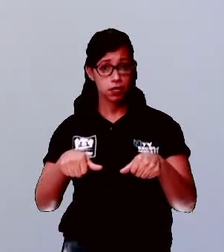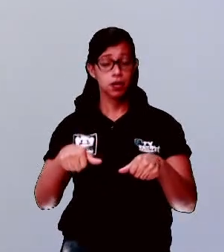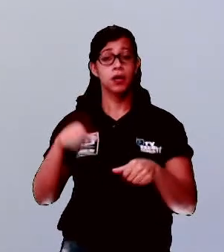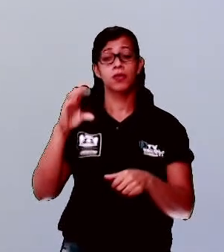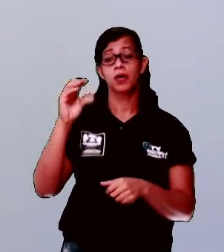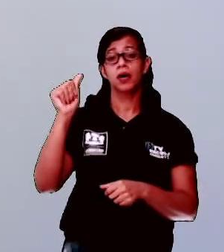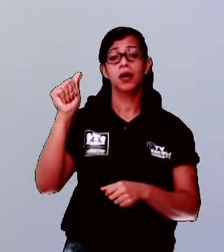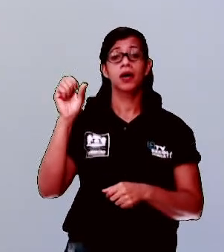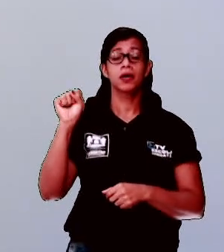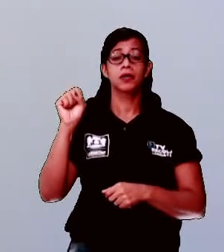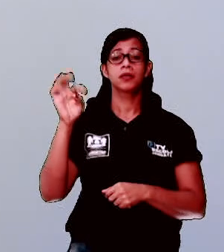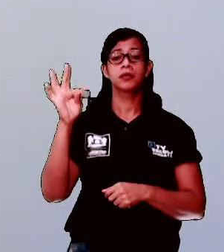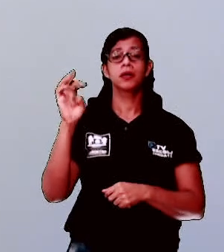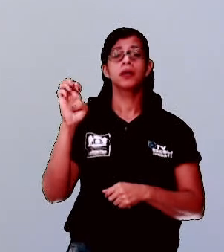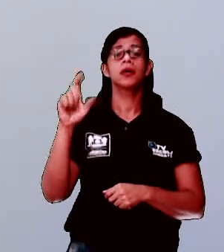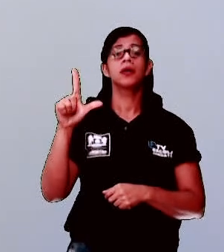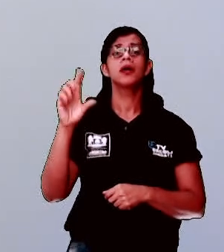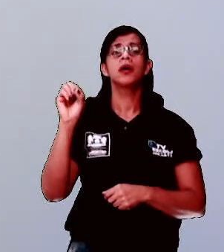Vamos ver?